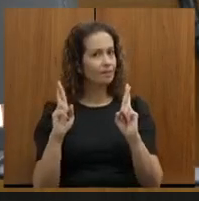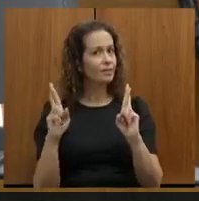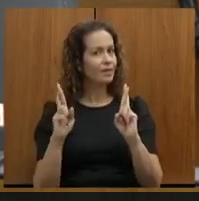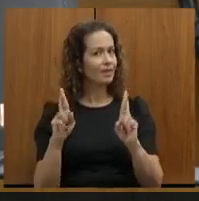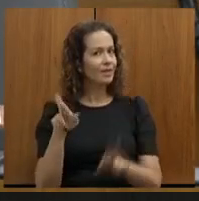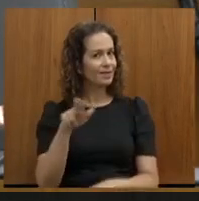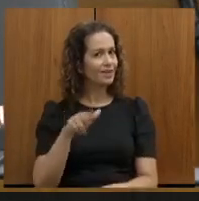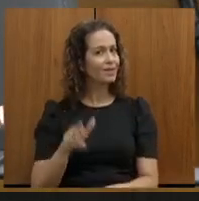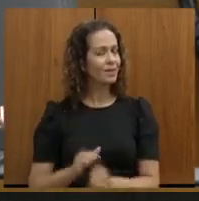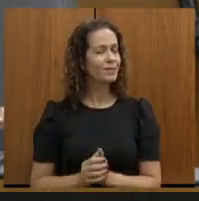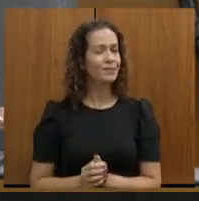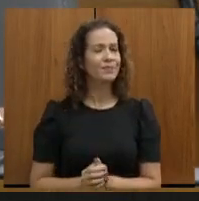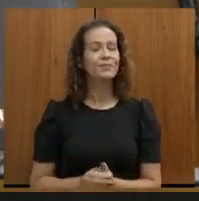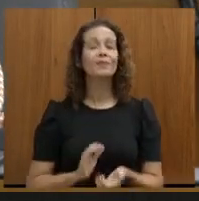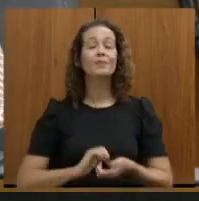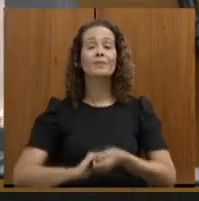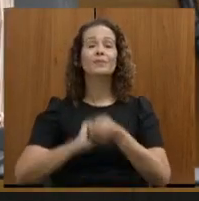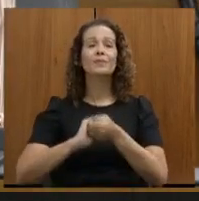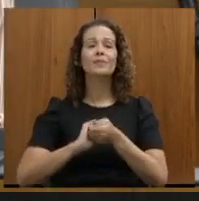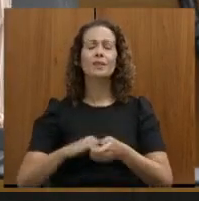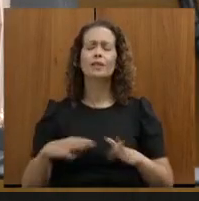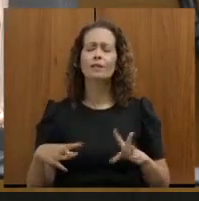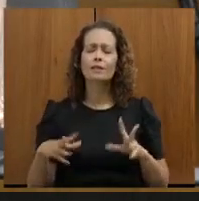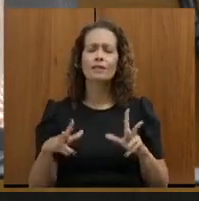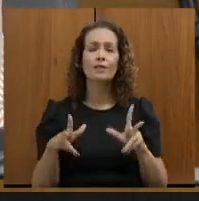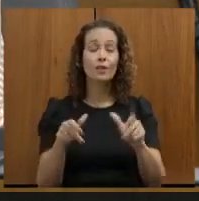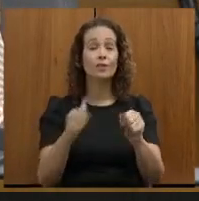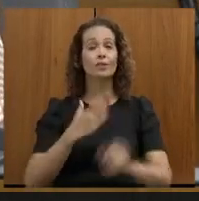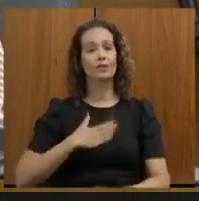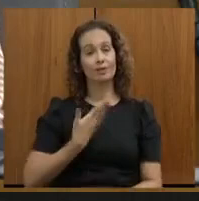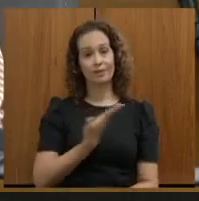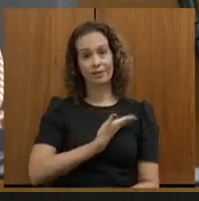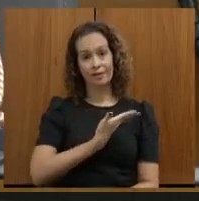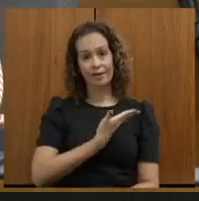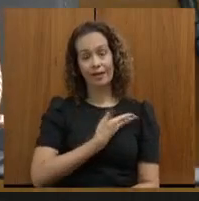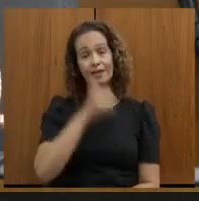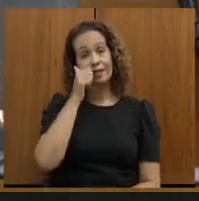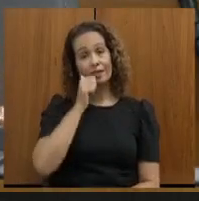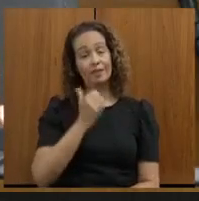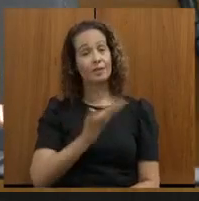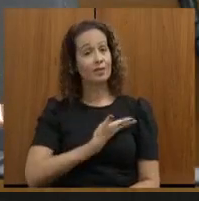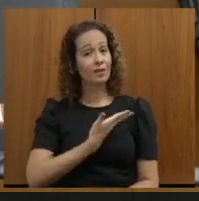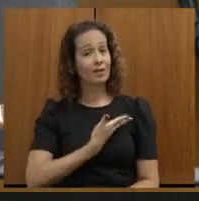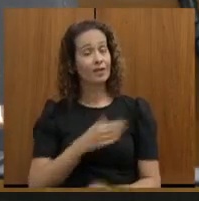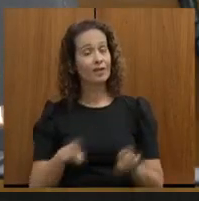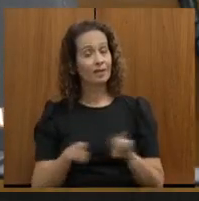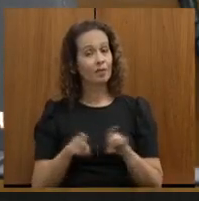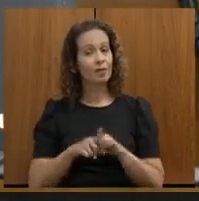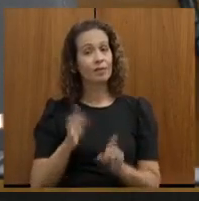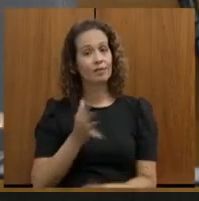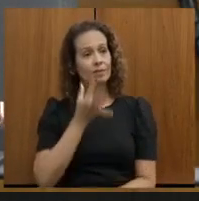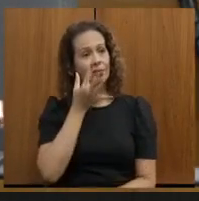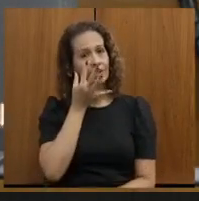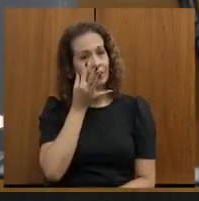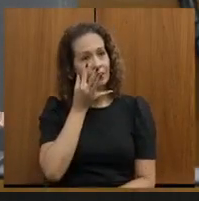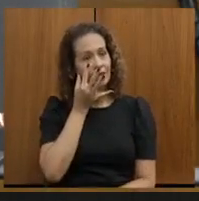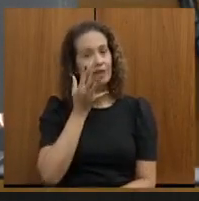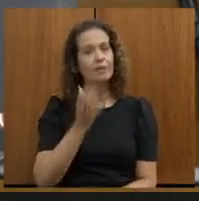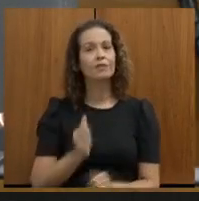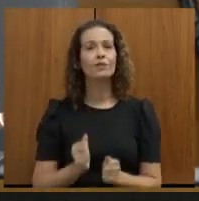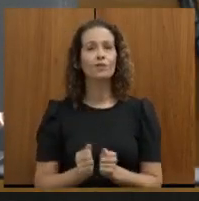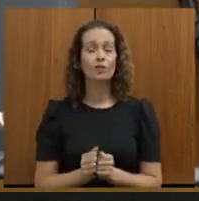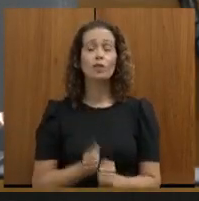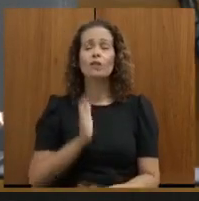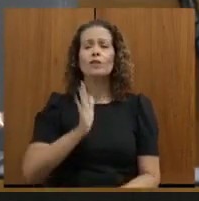quero cumprimentar todos os meus colegas e as minhas colegas aqui presentes. Como